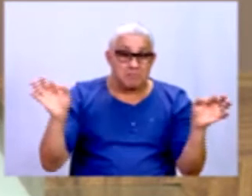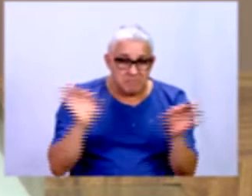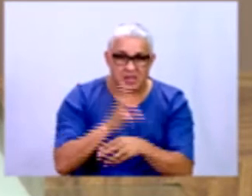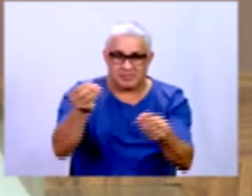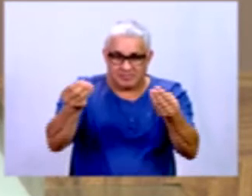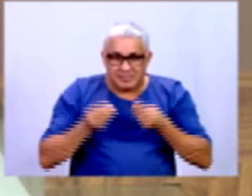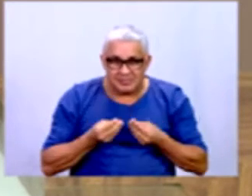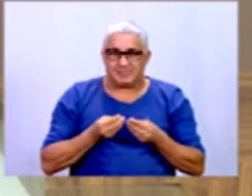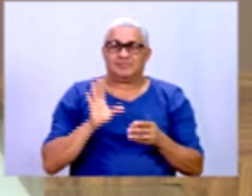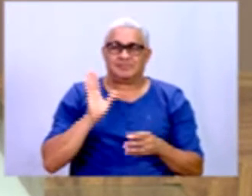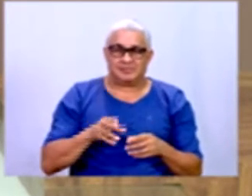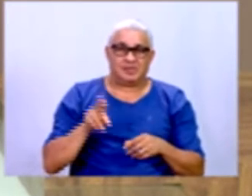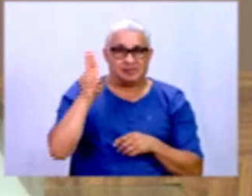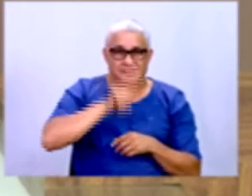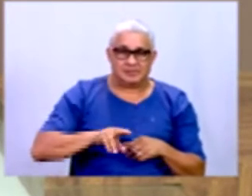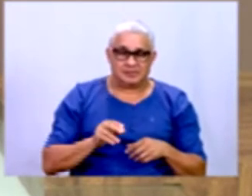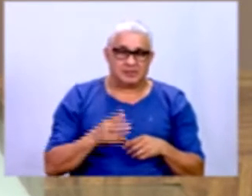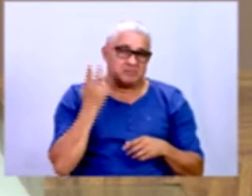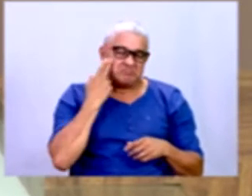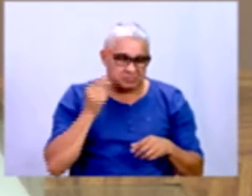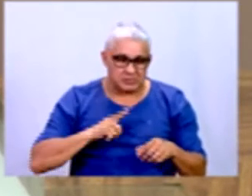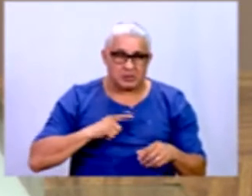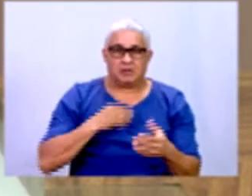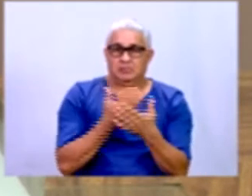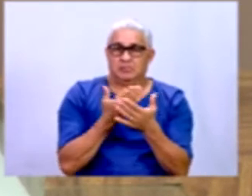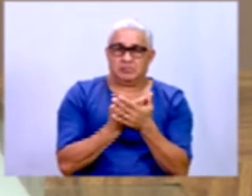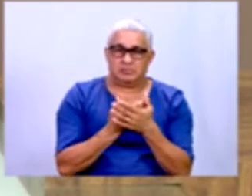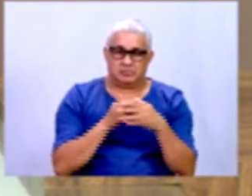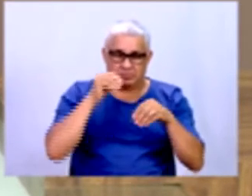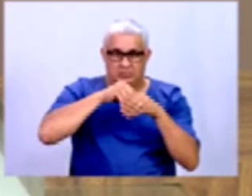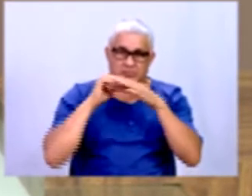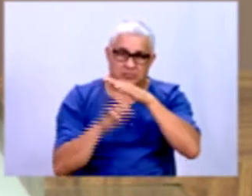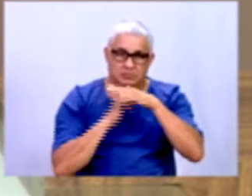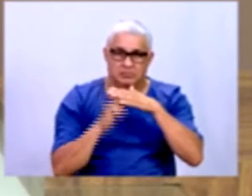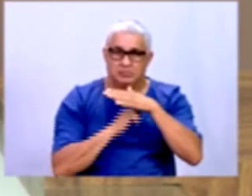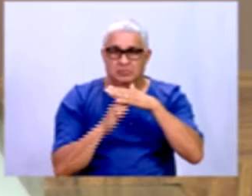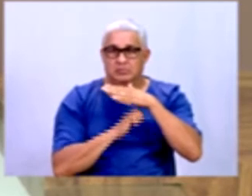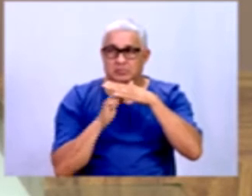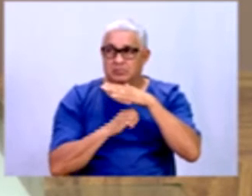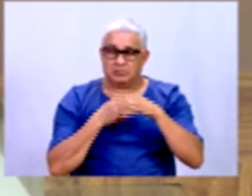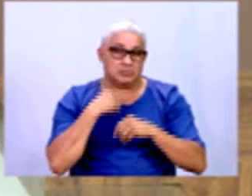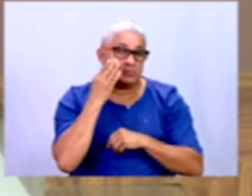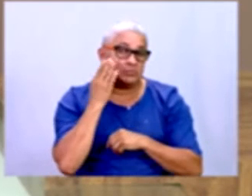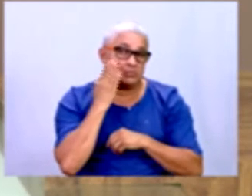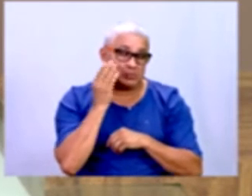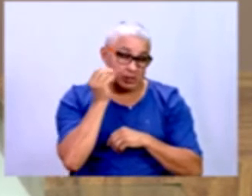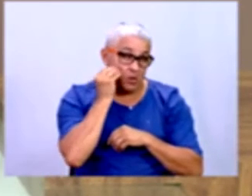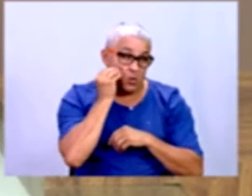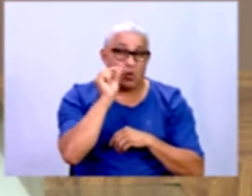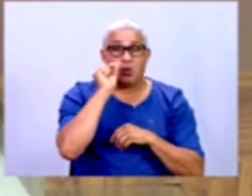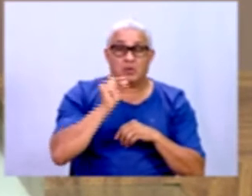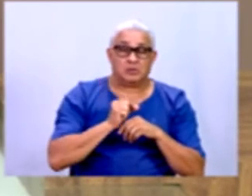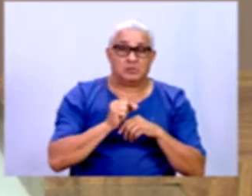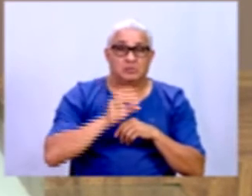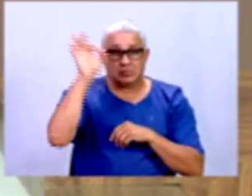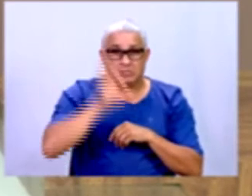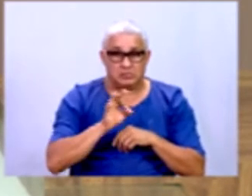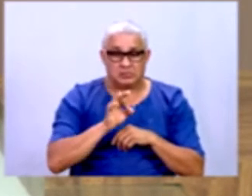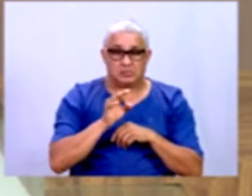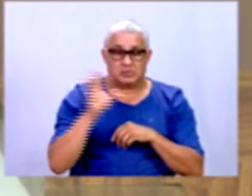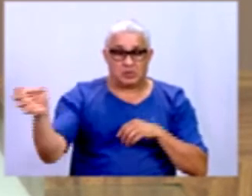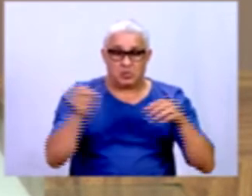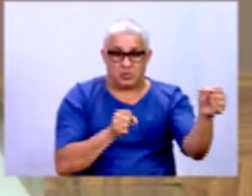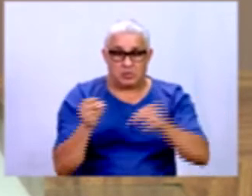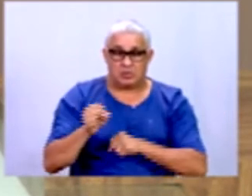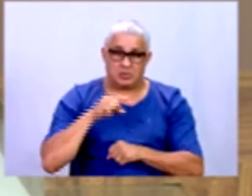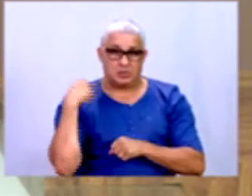parâmetros. Então, normalmente, em estudos, assim, dentro das organizações, é como o professor Passou. A vai verificar ali o percentual daquela representatividade do que